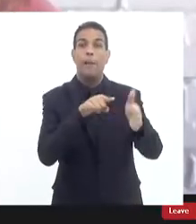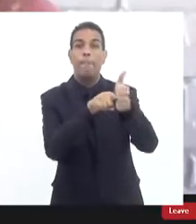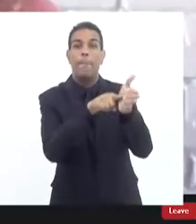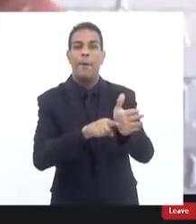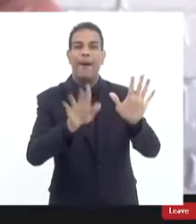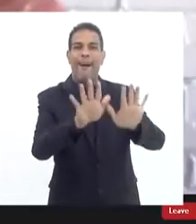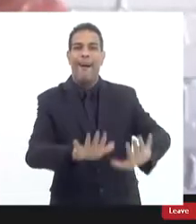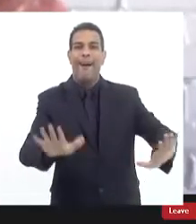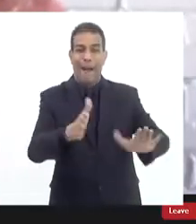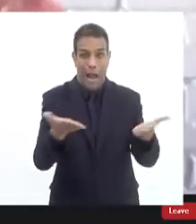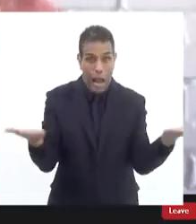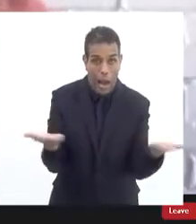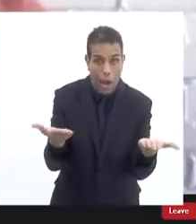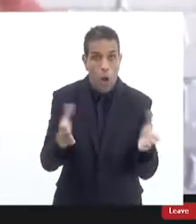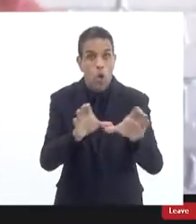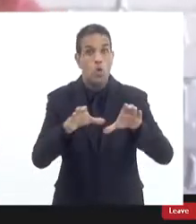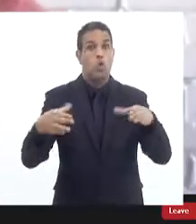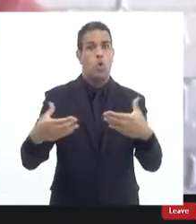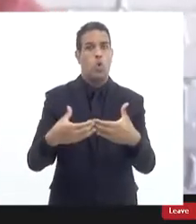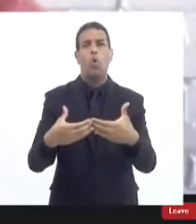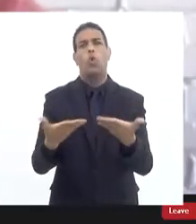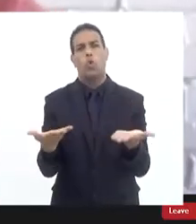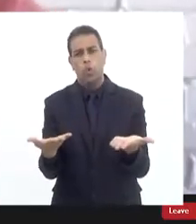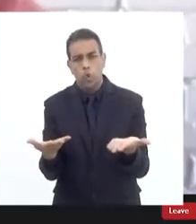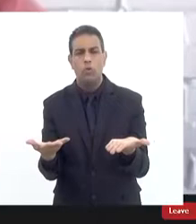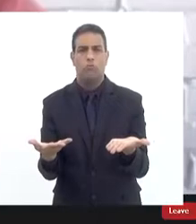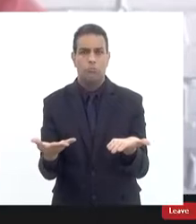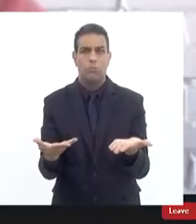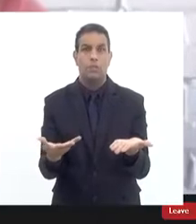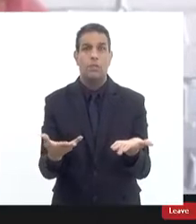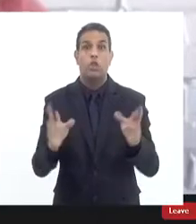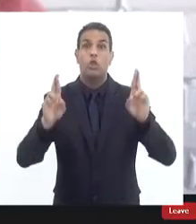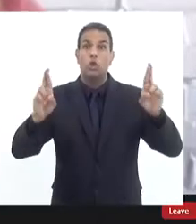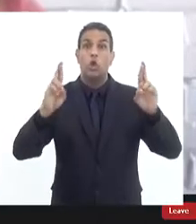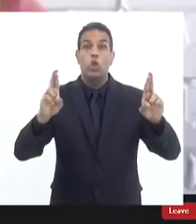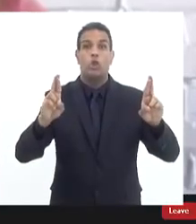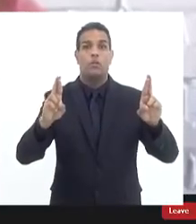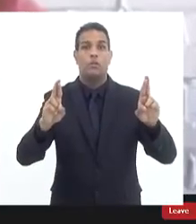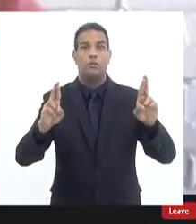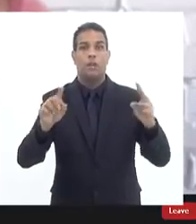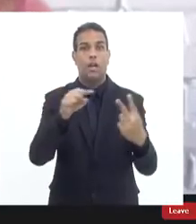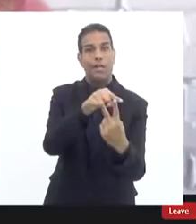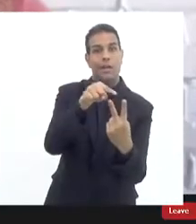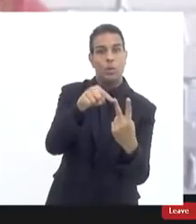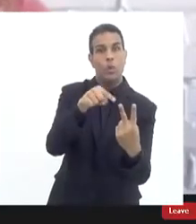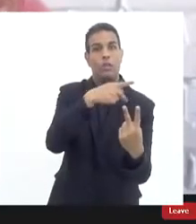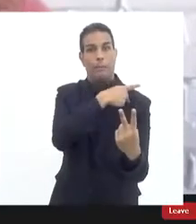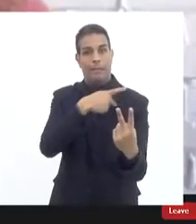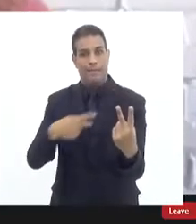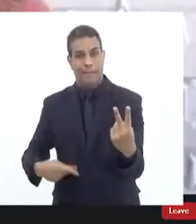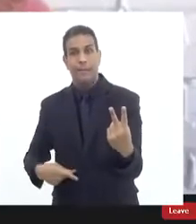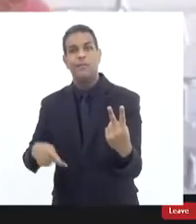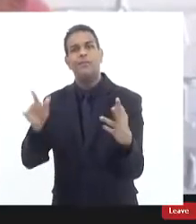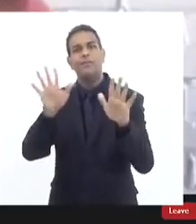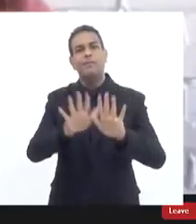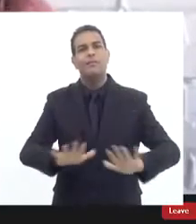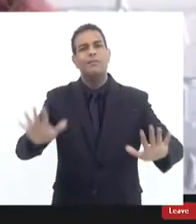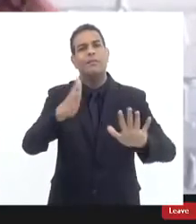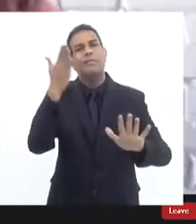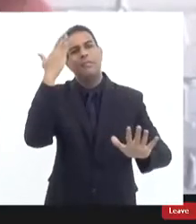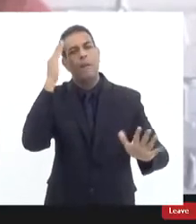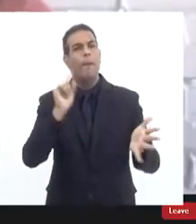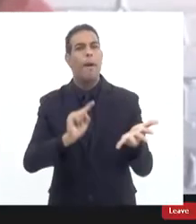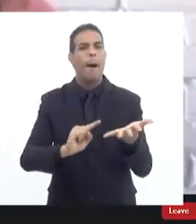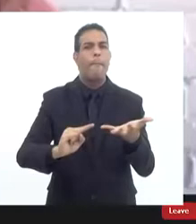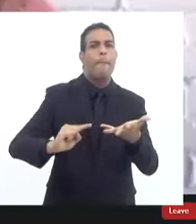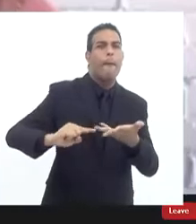aqui nesse grupo de trabalho embora seja desejo das duas presidências entendimento mais geral sobre a investigação